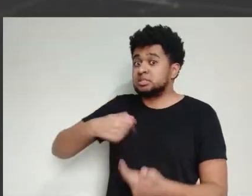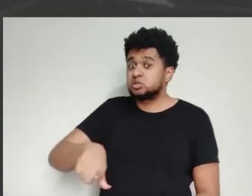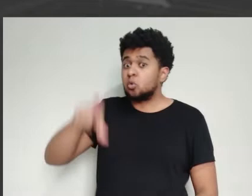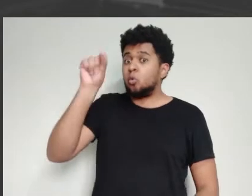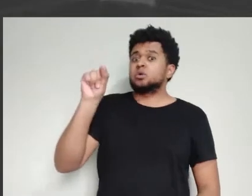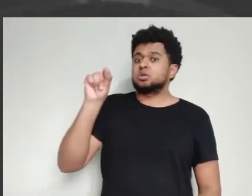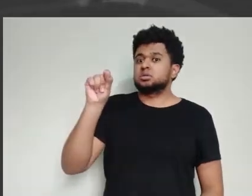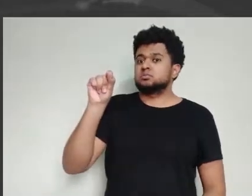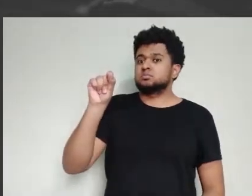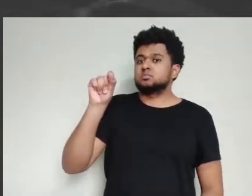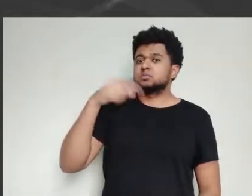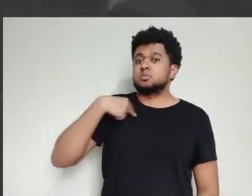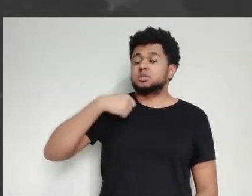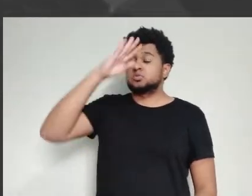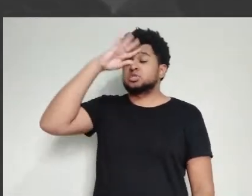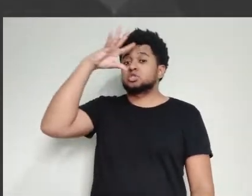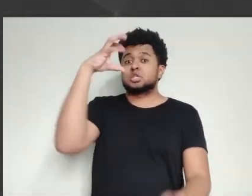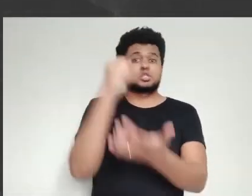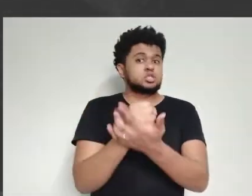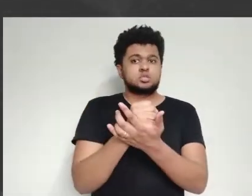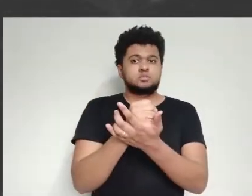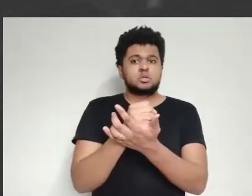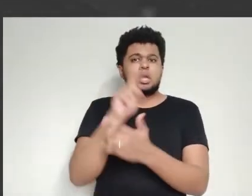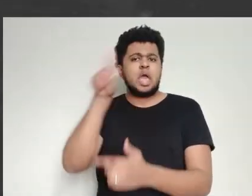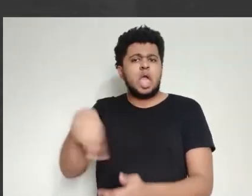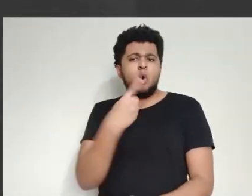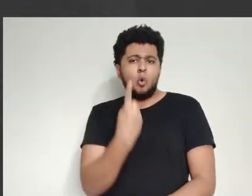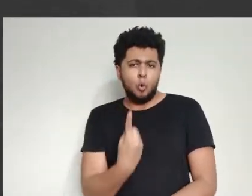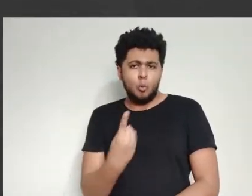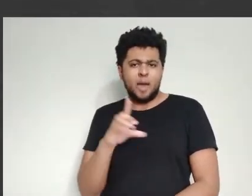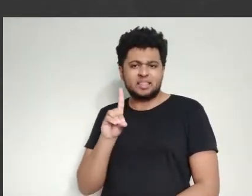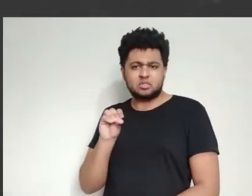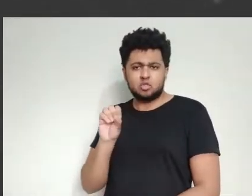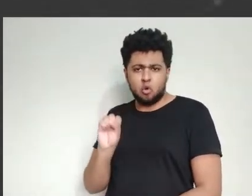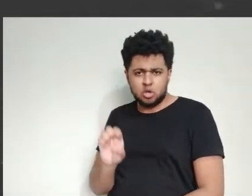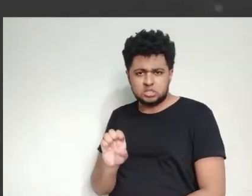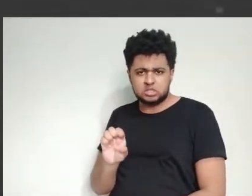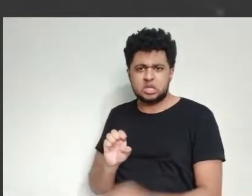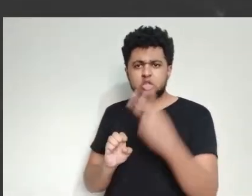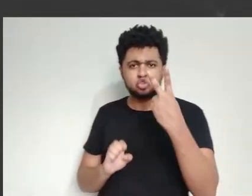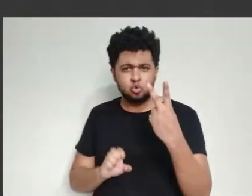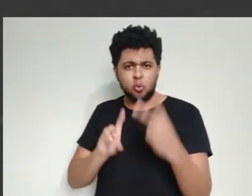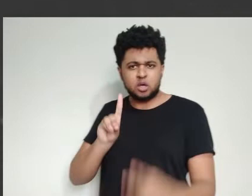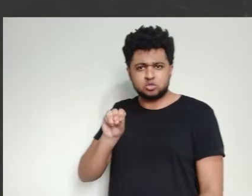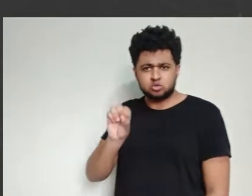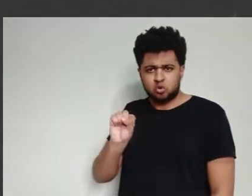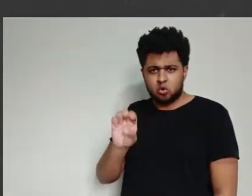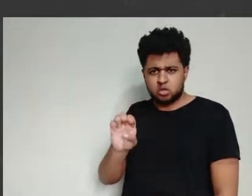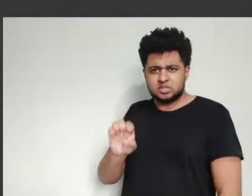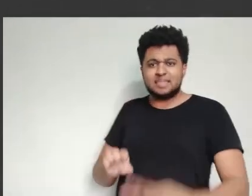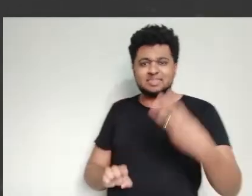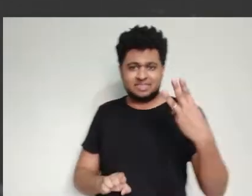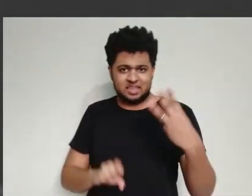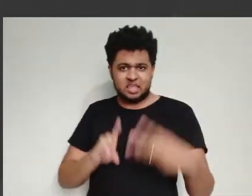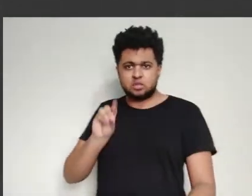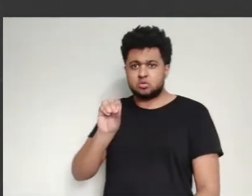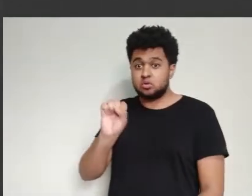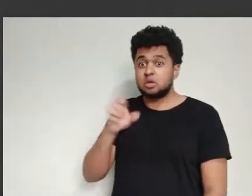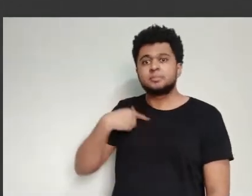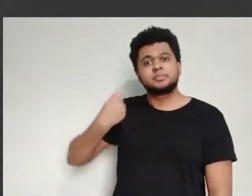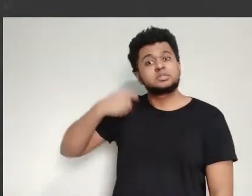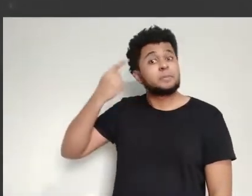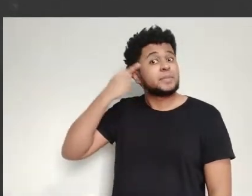nem todo camundongo, ele serve para a gente testar determinadas vacinas. Todo tipo de vacina não é assim. Então, isso tem que ser